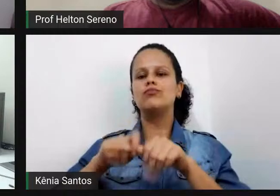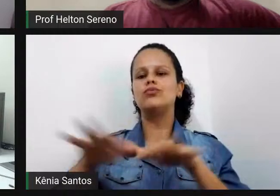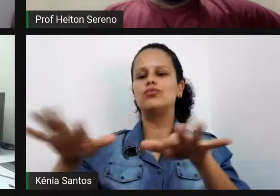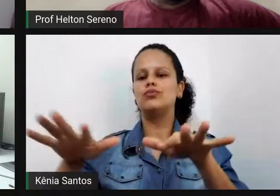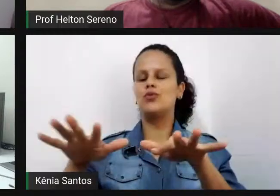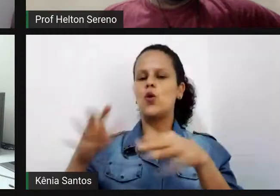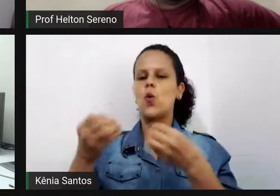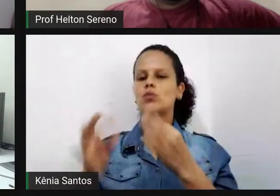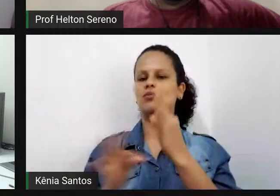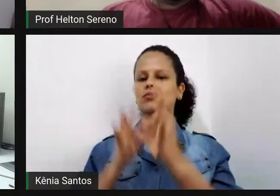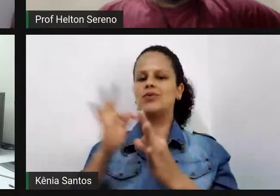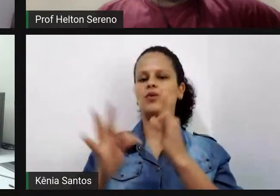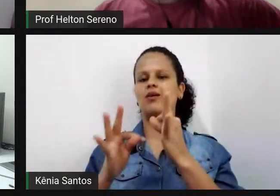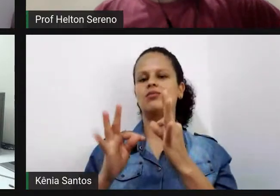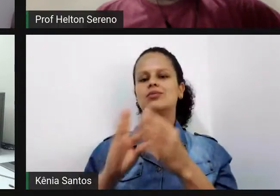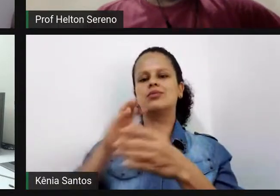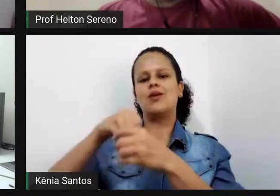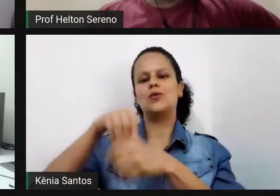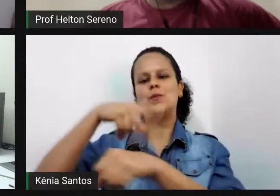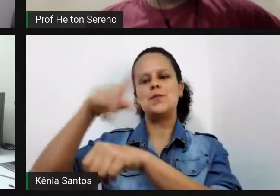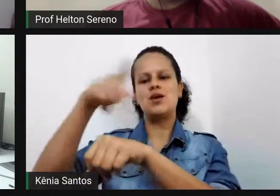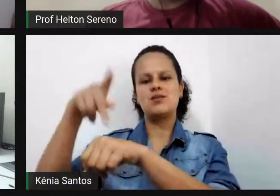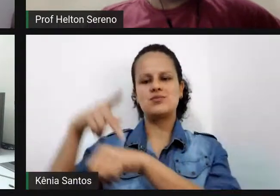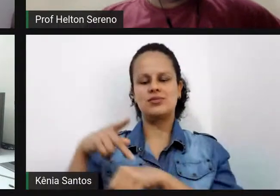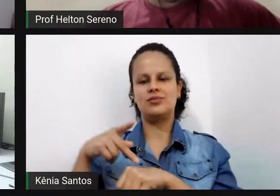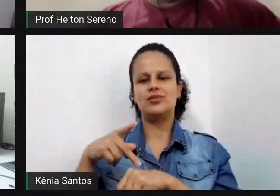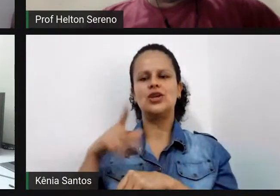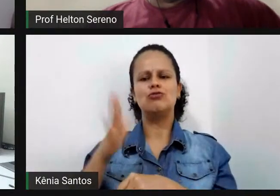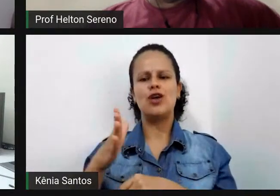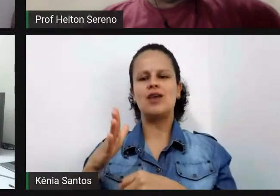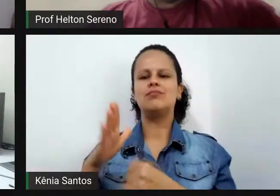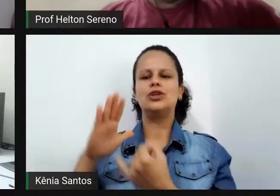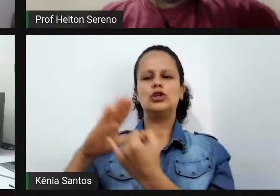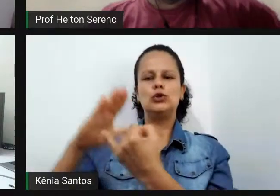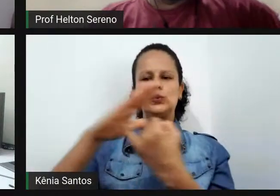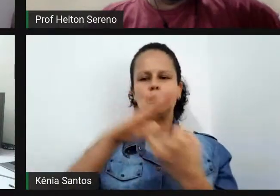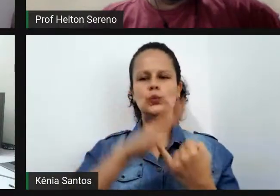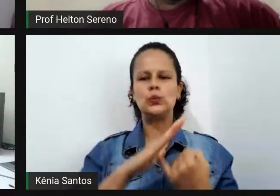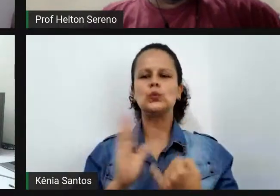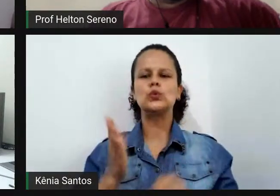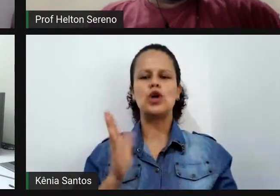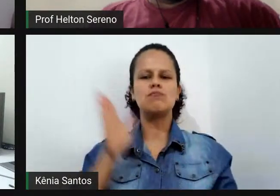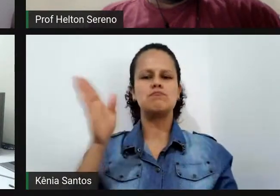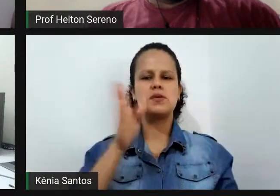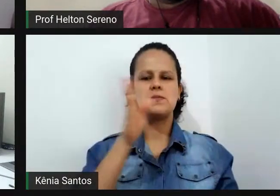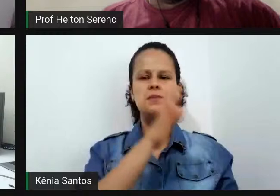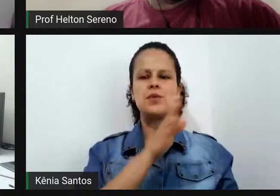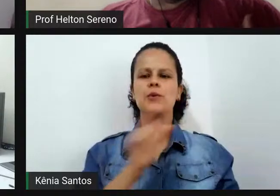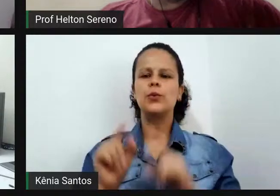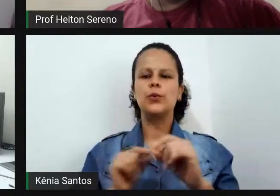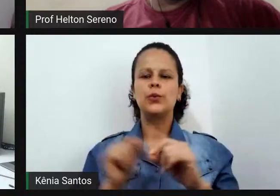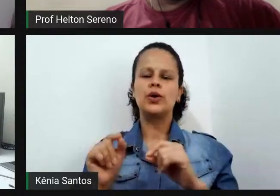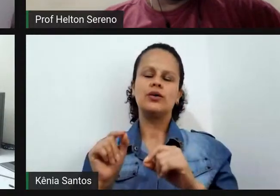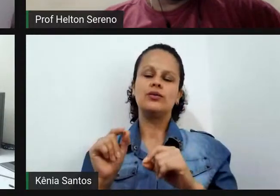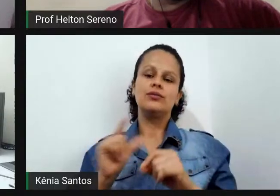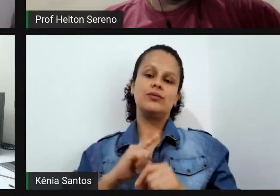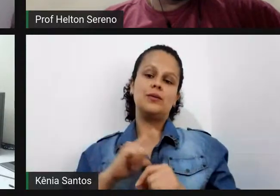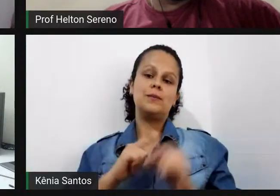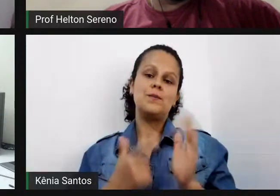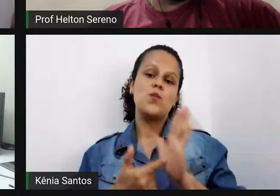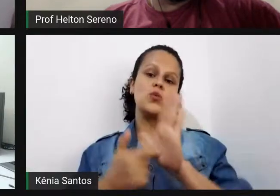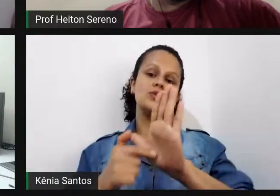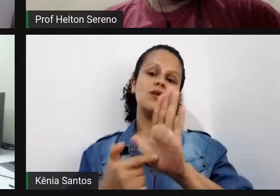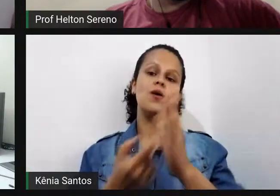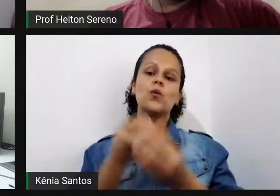no país porque nós já fomos em diversos institutos em diversas localidades para poder mostrar um pouco do nosso